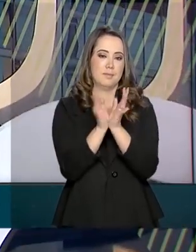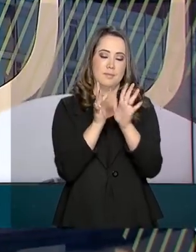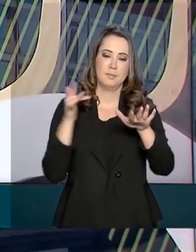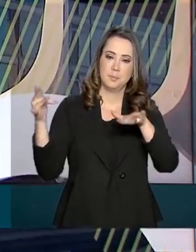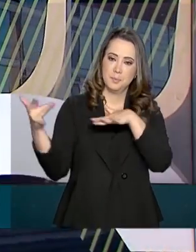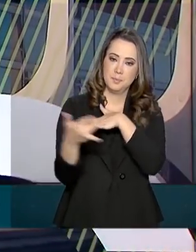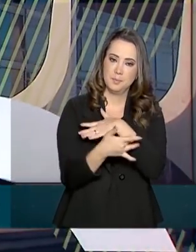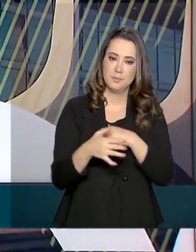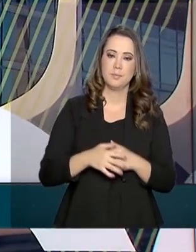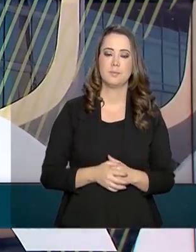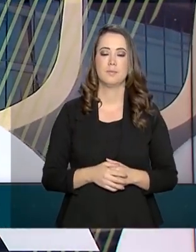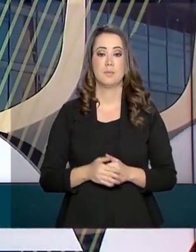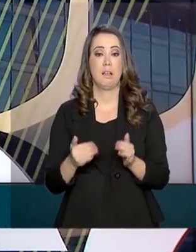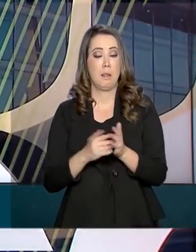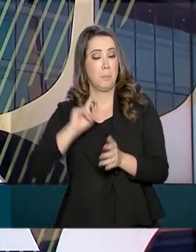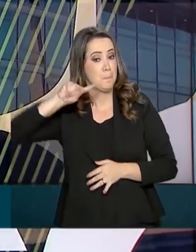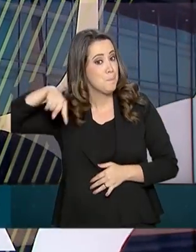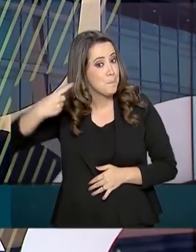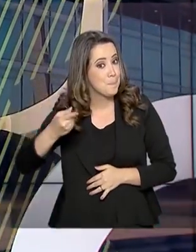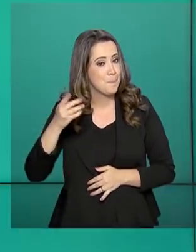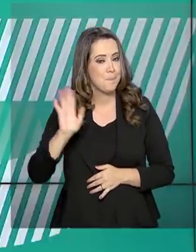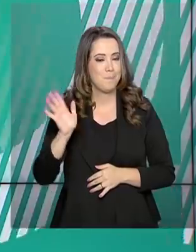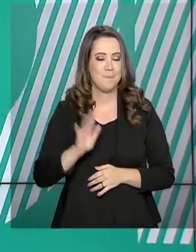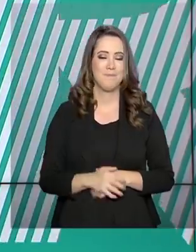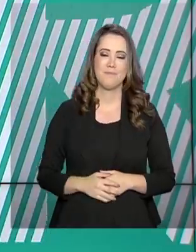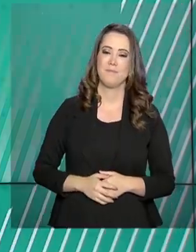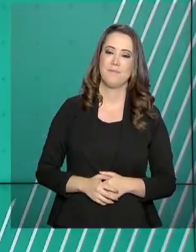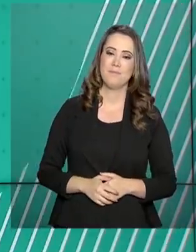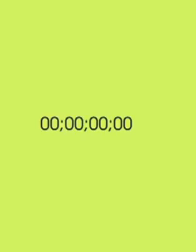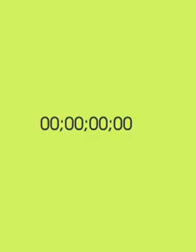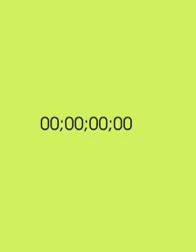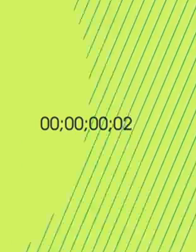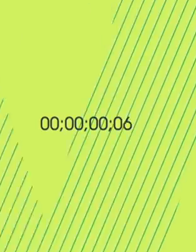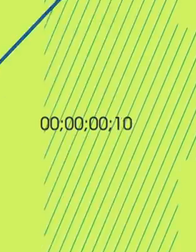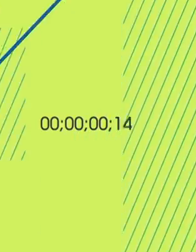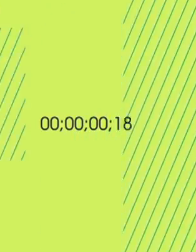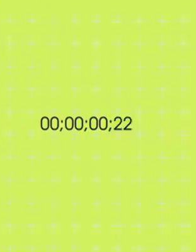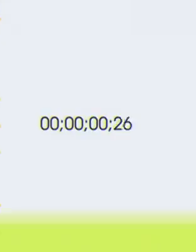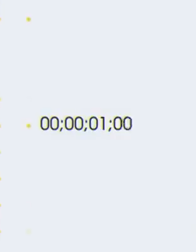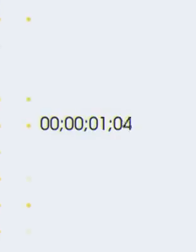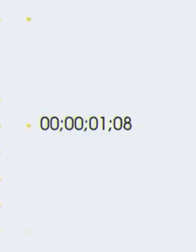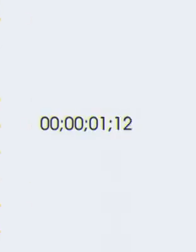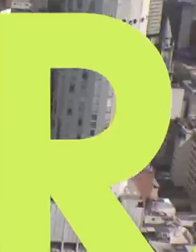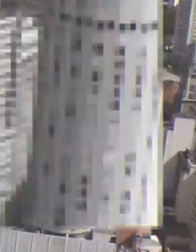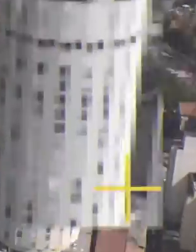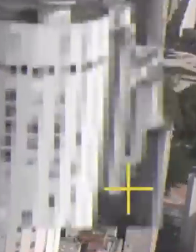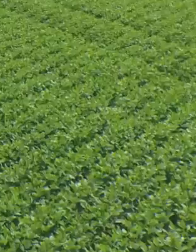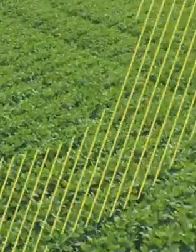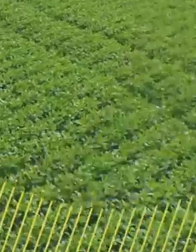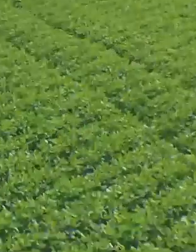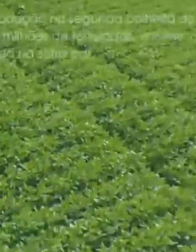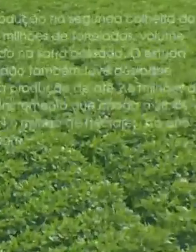também pelas nossas redes sociais. Até a próxima edição. Acompanhe a gente também